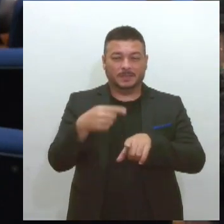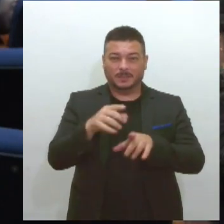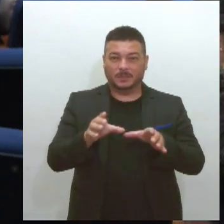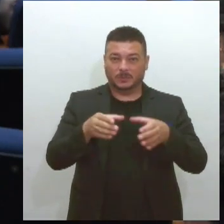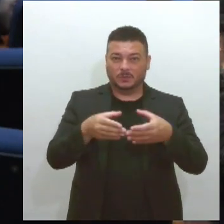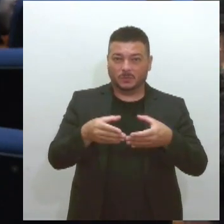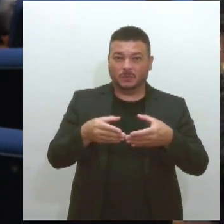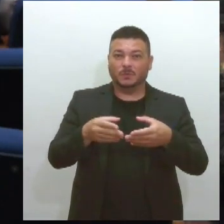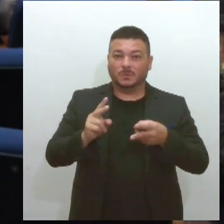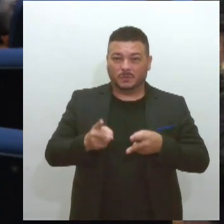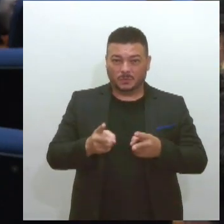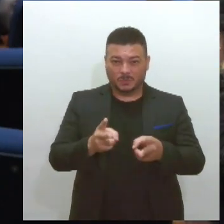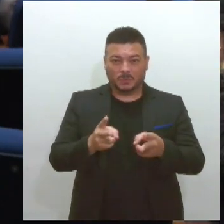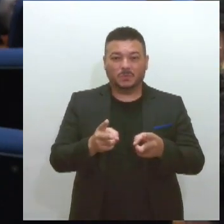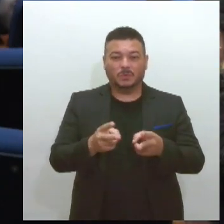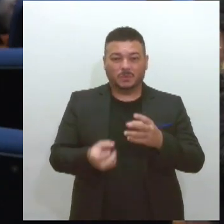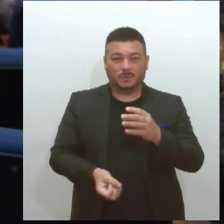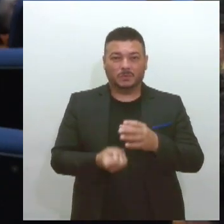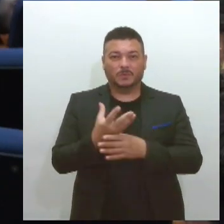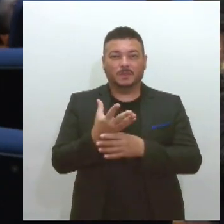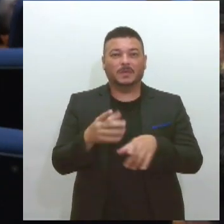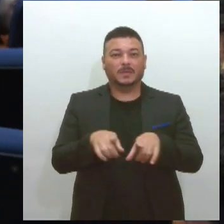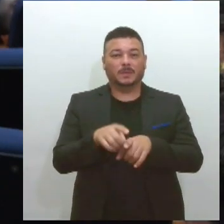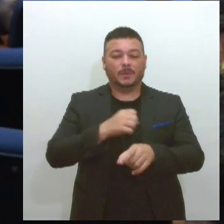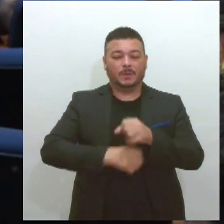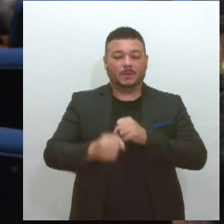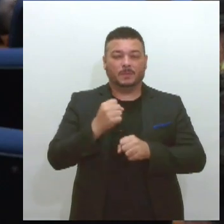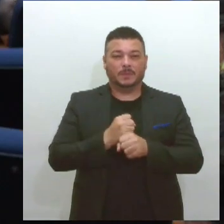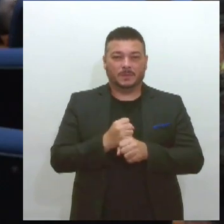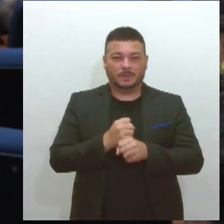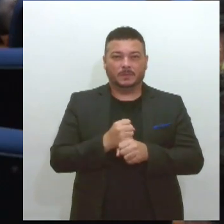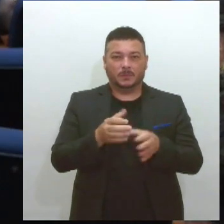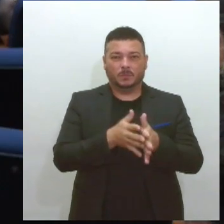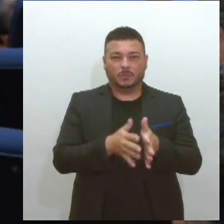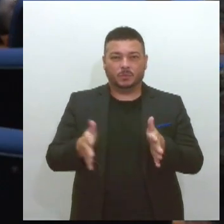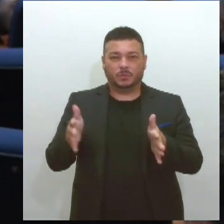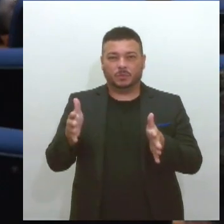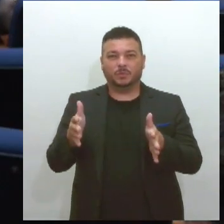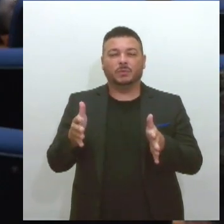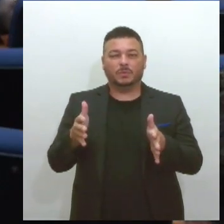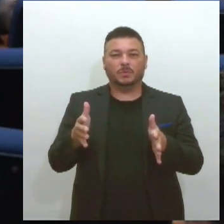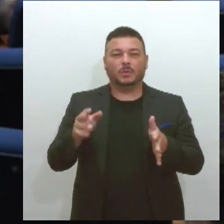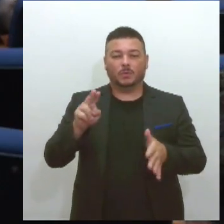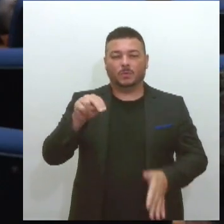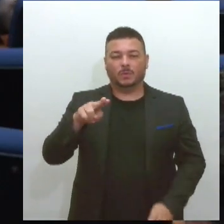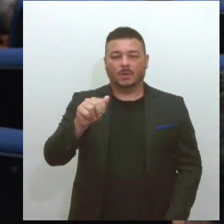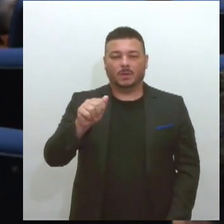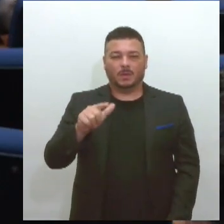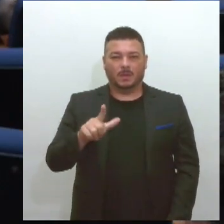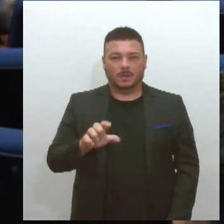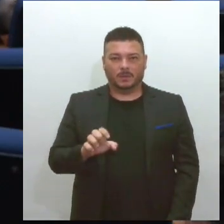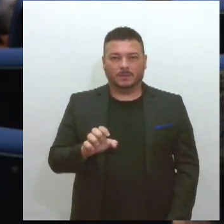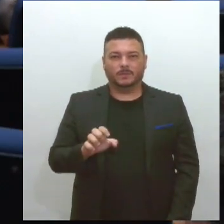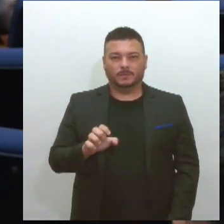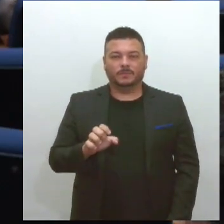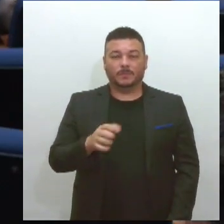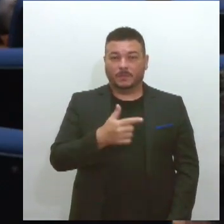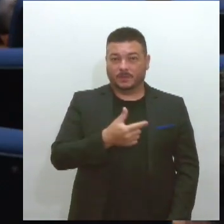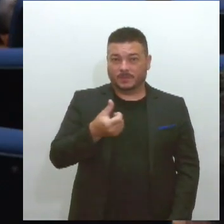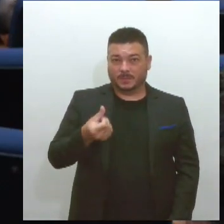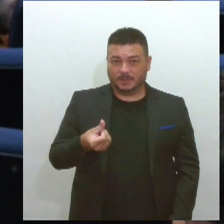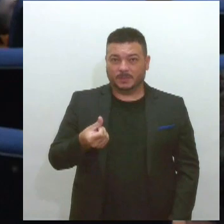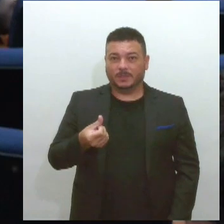foi criado no ano passado durante a conferência da Unale, a 26ª conferência da Unale, que